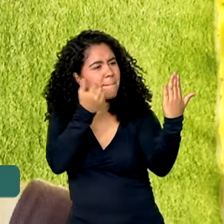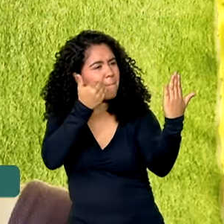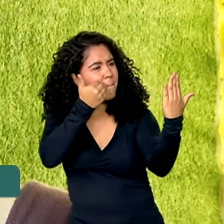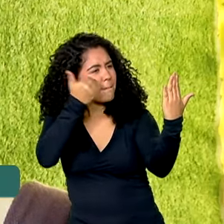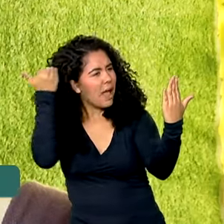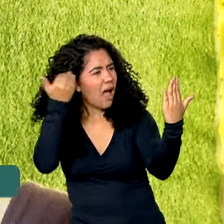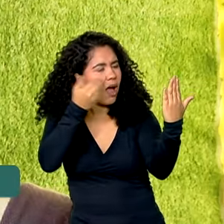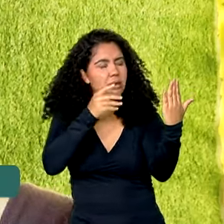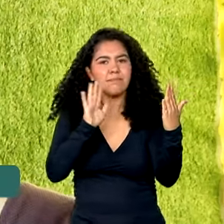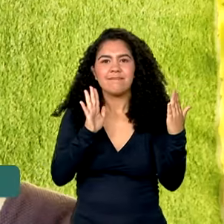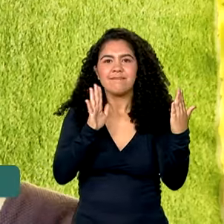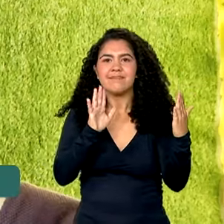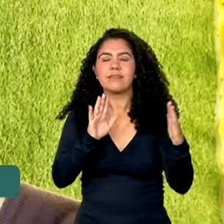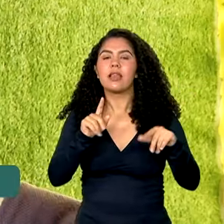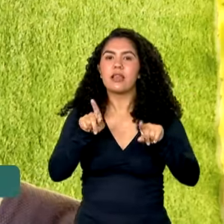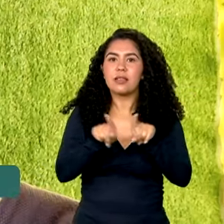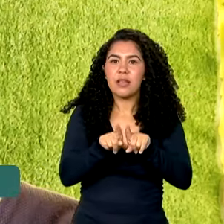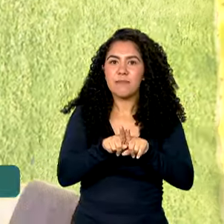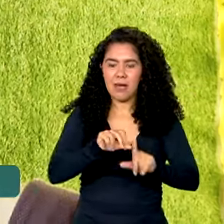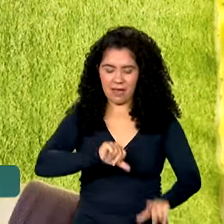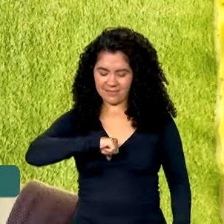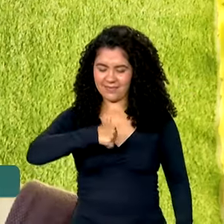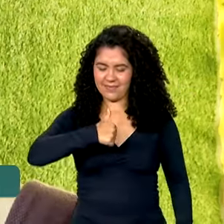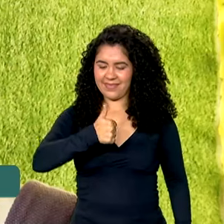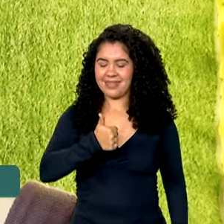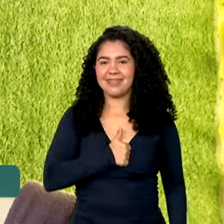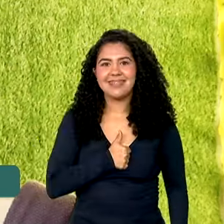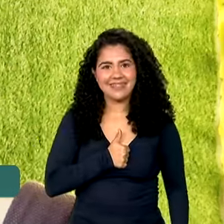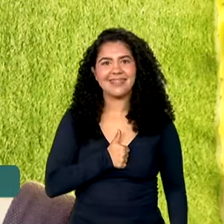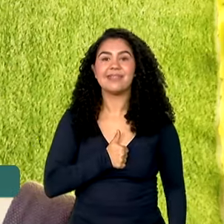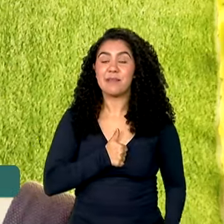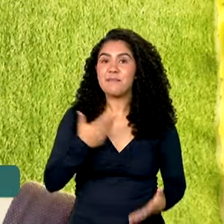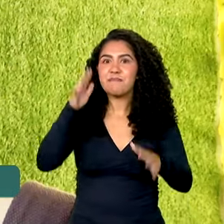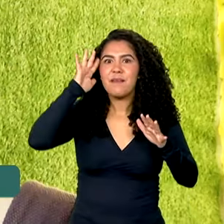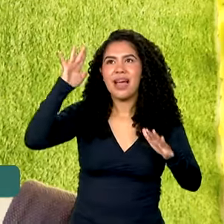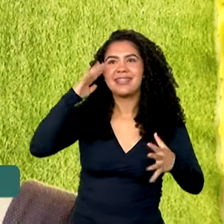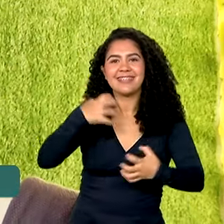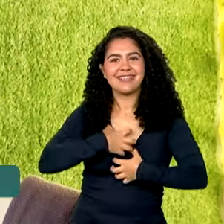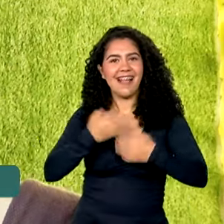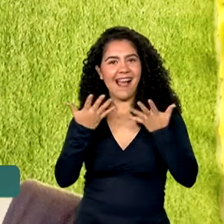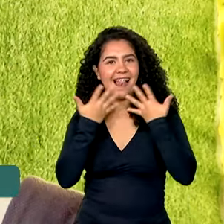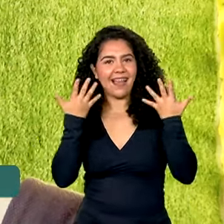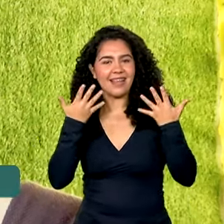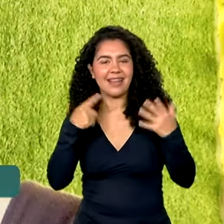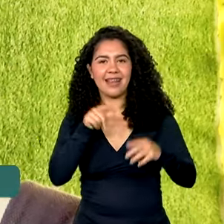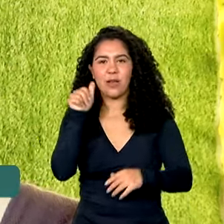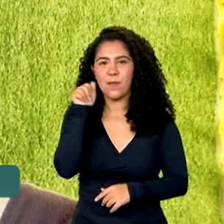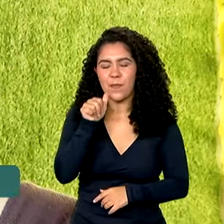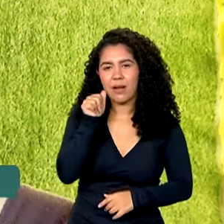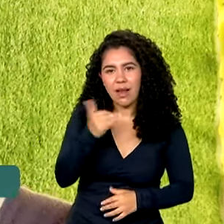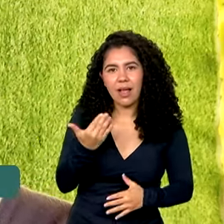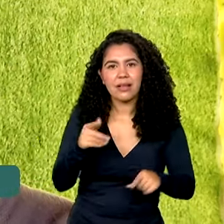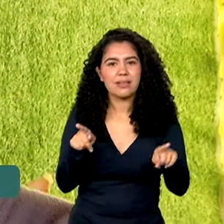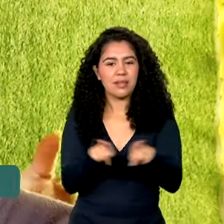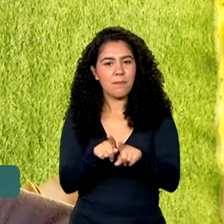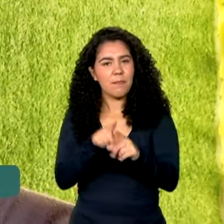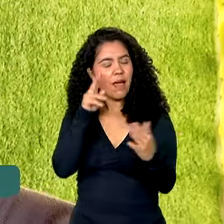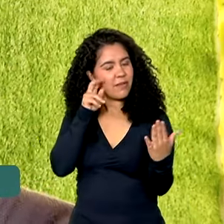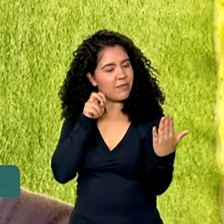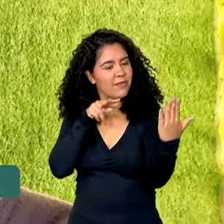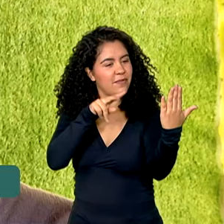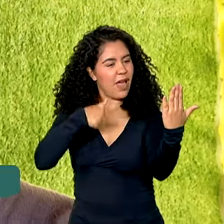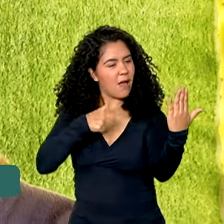marca não vai ser presente. E a autoestima, né? Você imagina a alegria dessa mulher. A alegria dela de se poder se ver